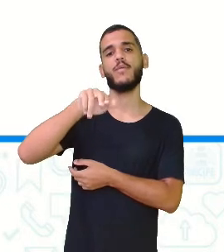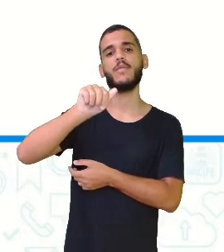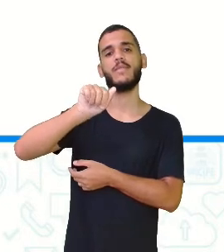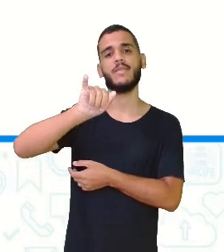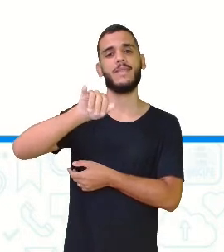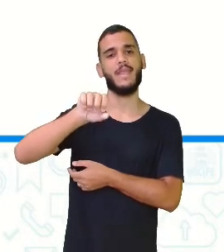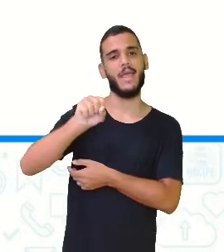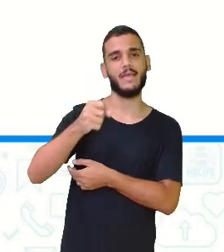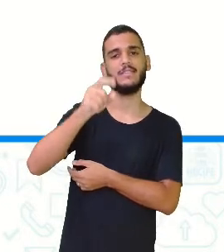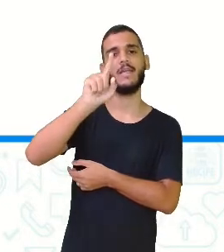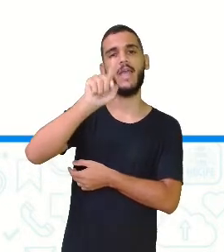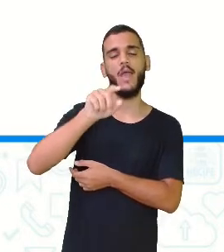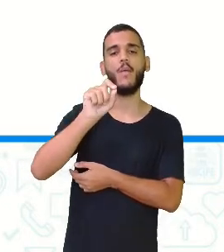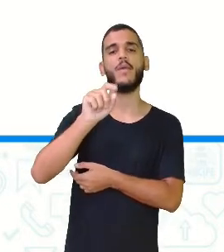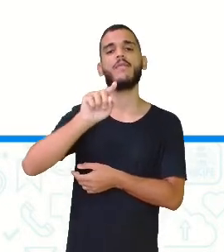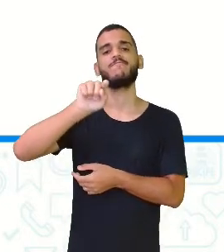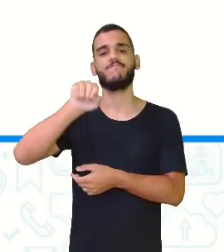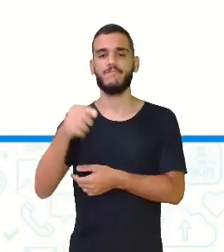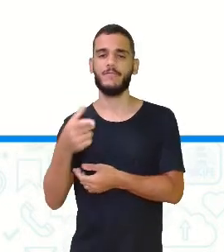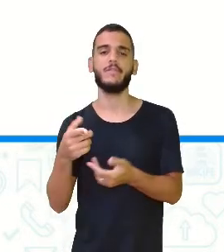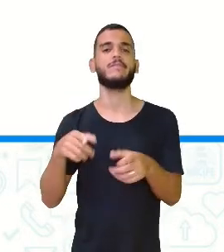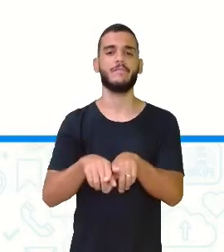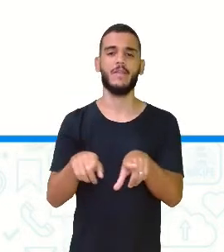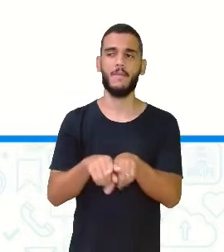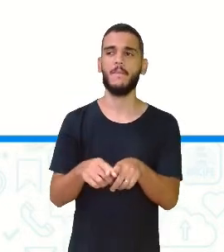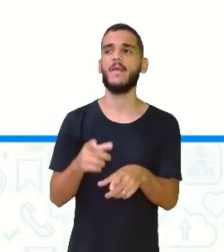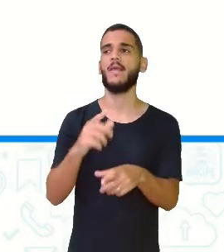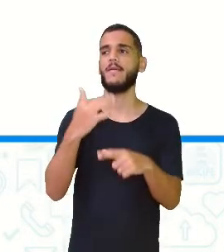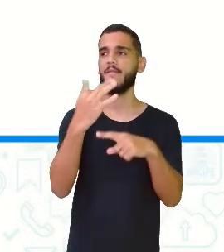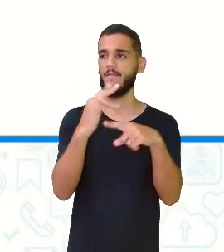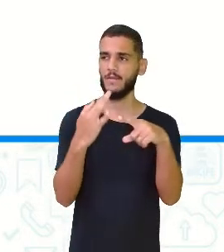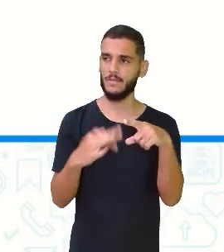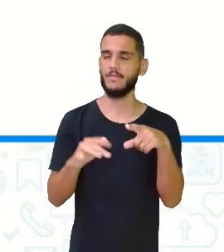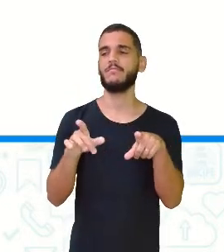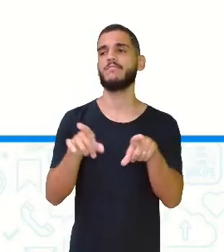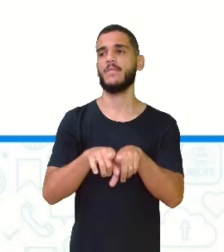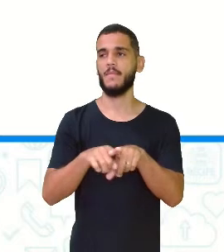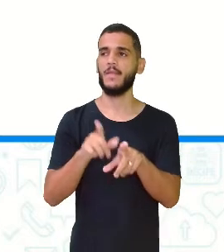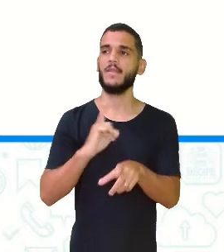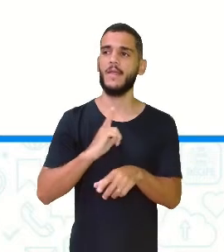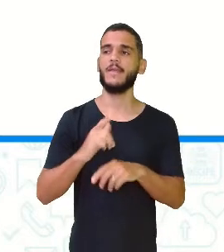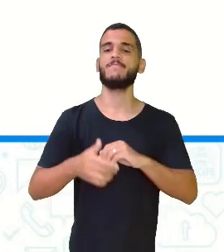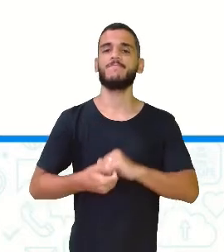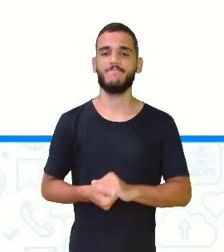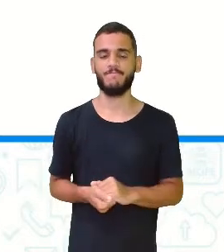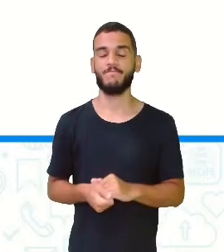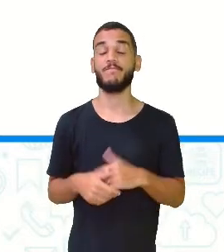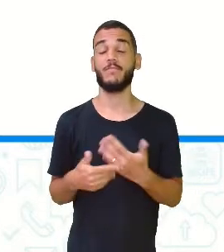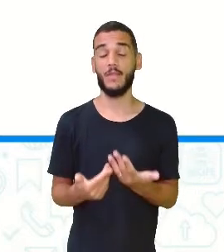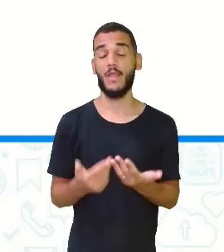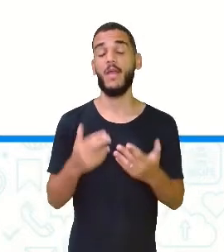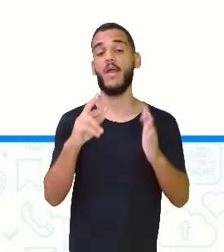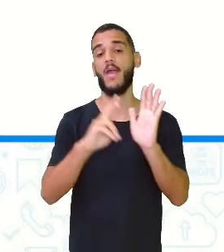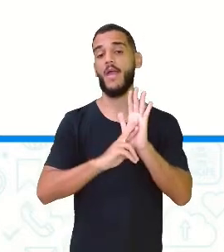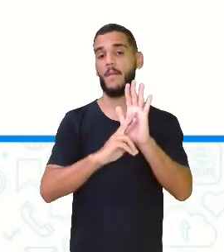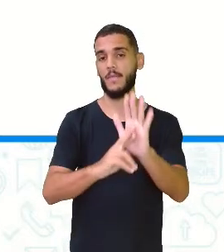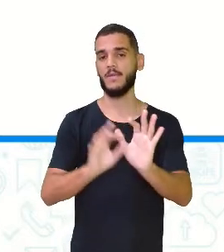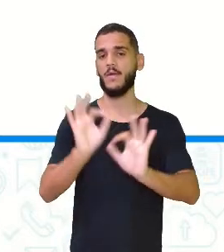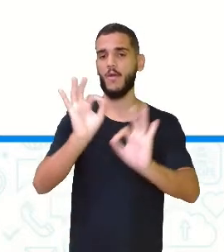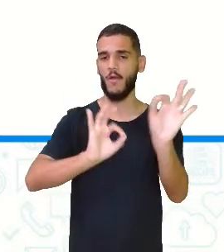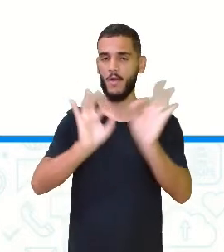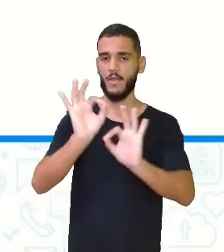os decimais e as frações. Por isso que a gente vai fazer essa representação e essa ordenação